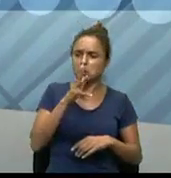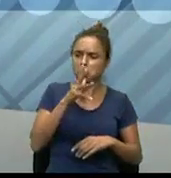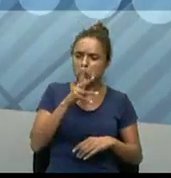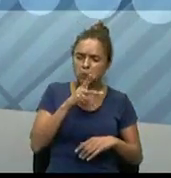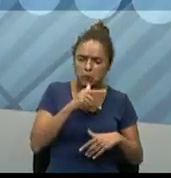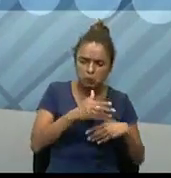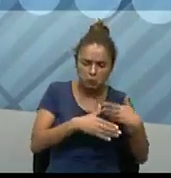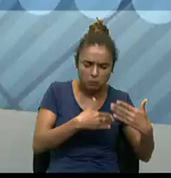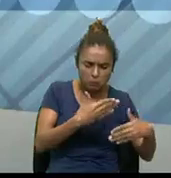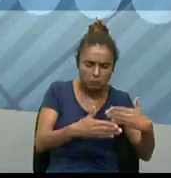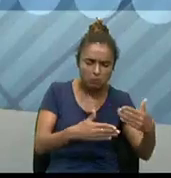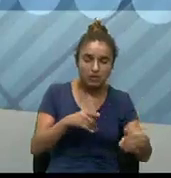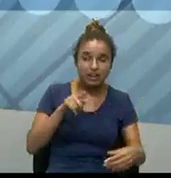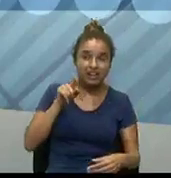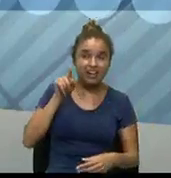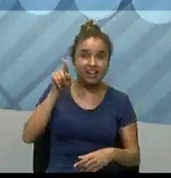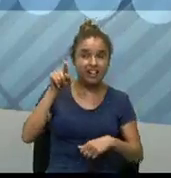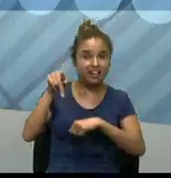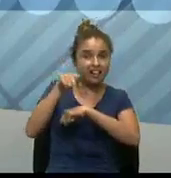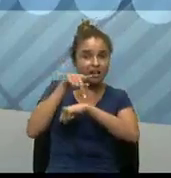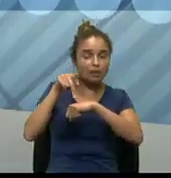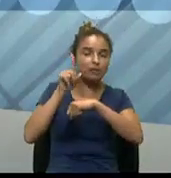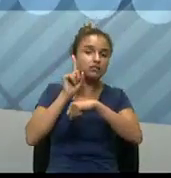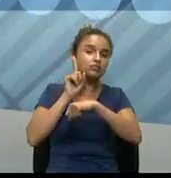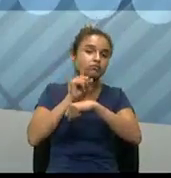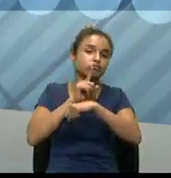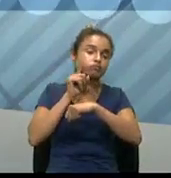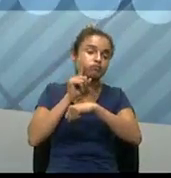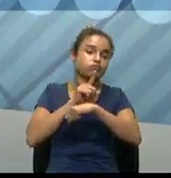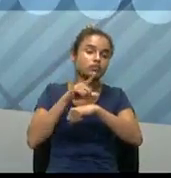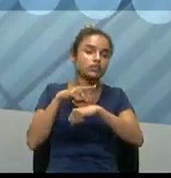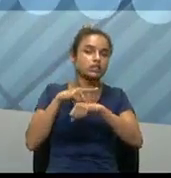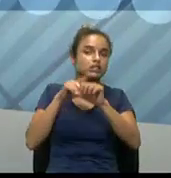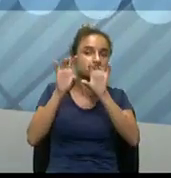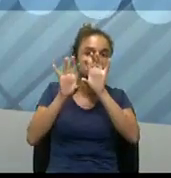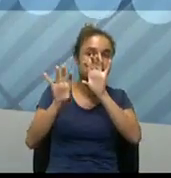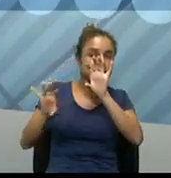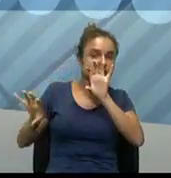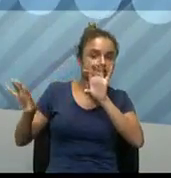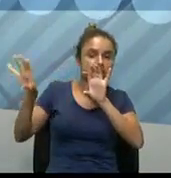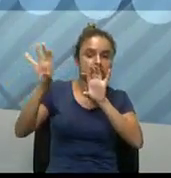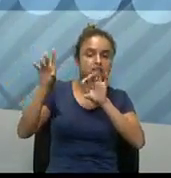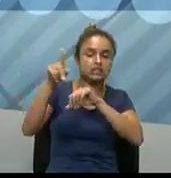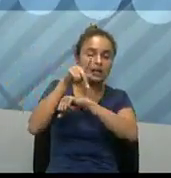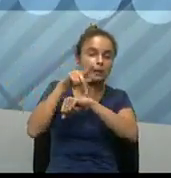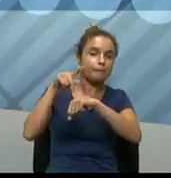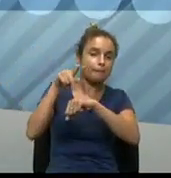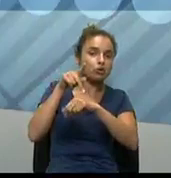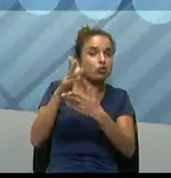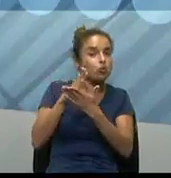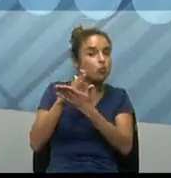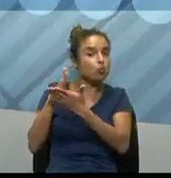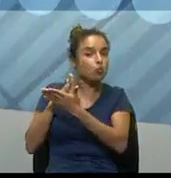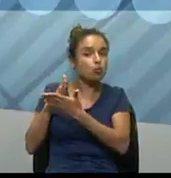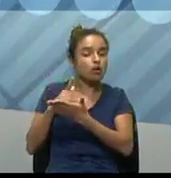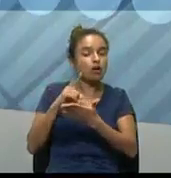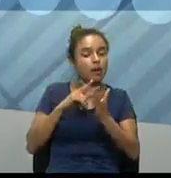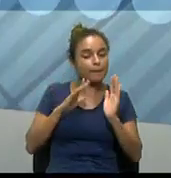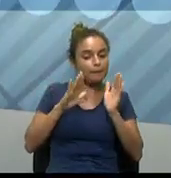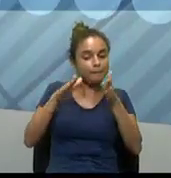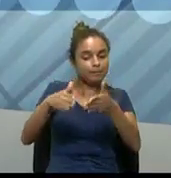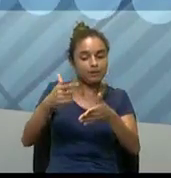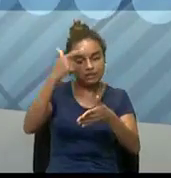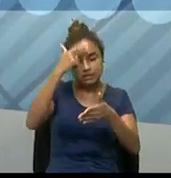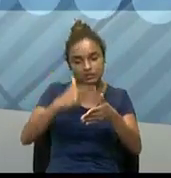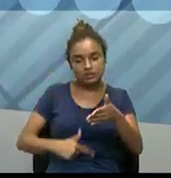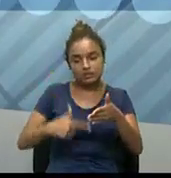verdade, é que nos Estados Unidos, em alguns estados, né, então, existe aí um foco, né, então, de pessoas que estão